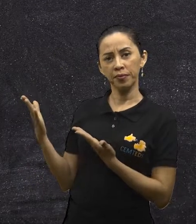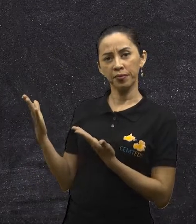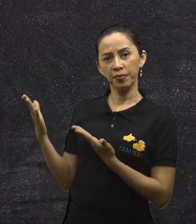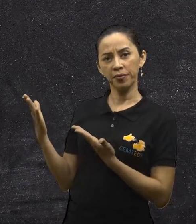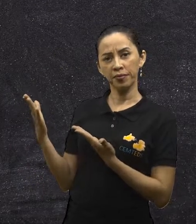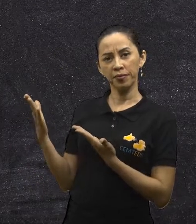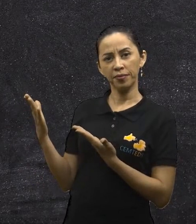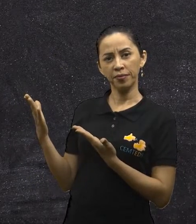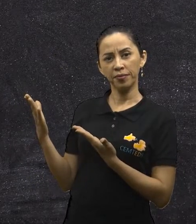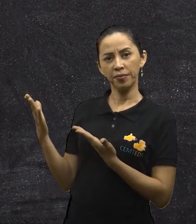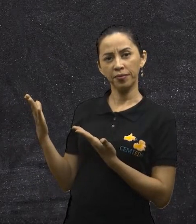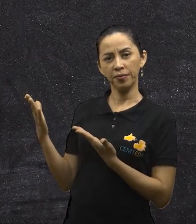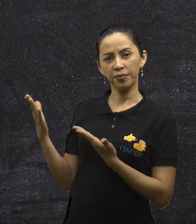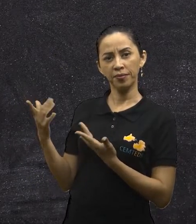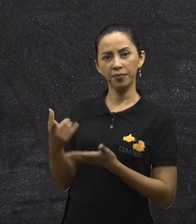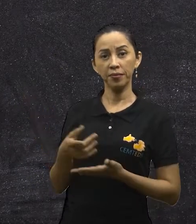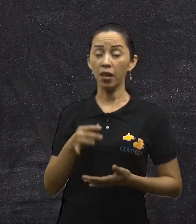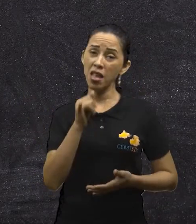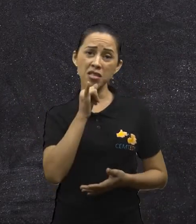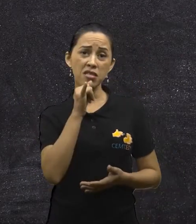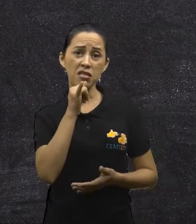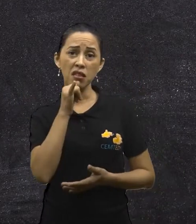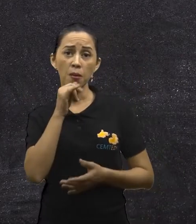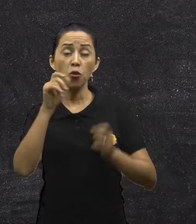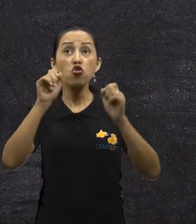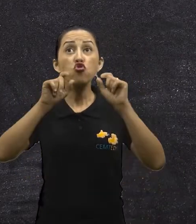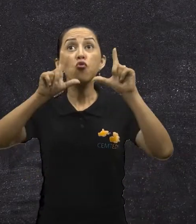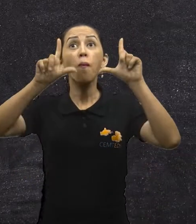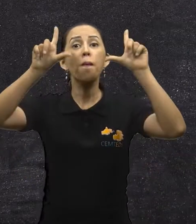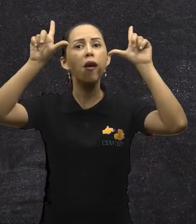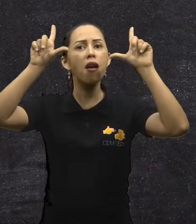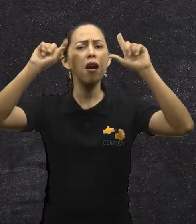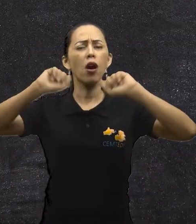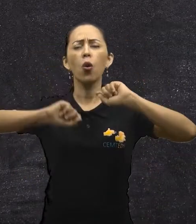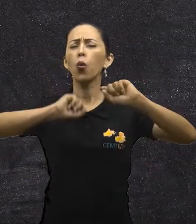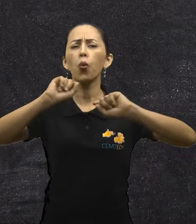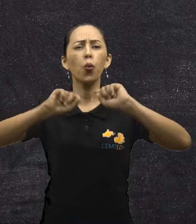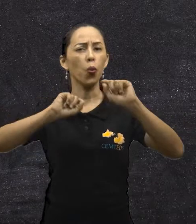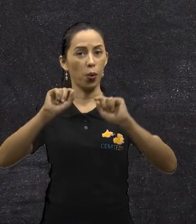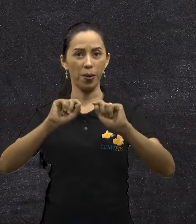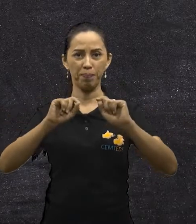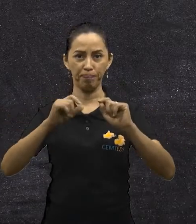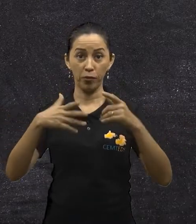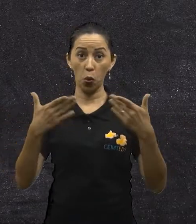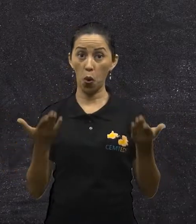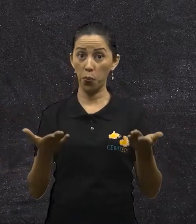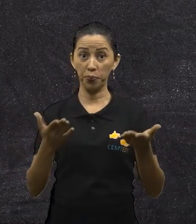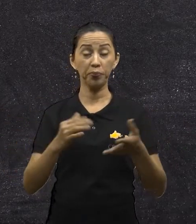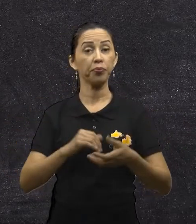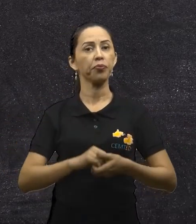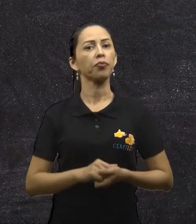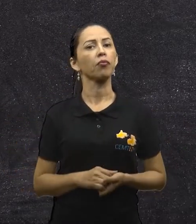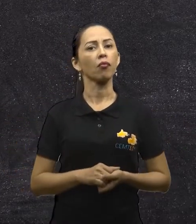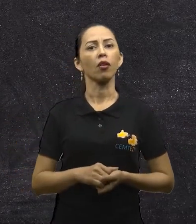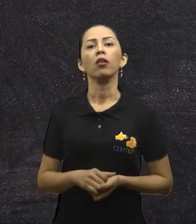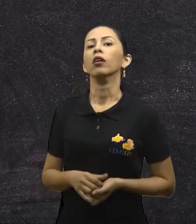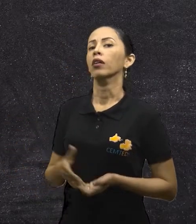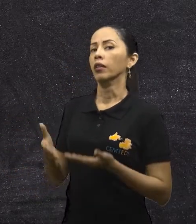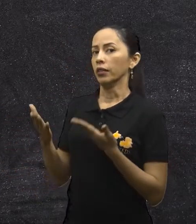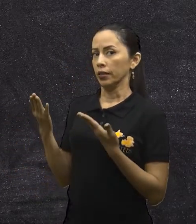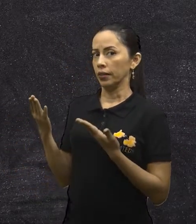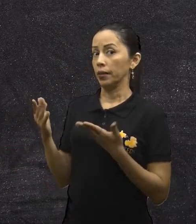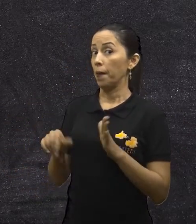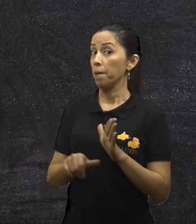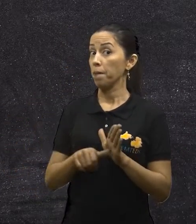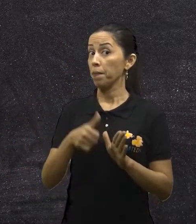pode montar de café da manhã com esses alimentos? A gente pode colocar de café da manhã, a primeira opção, um pão com manteiga,